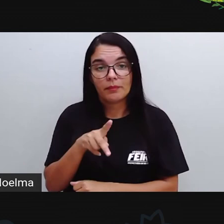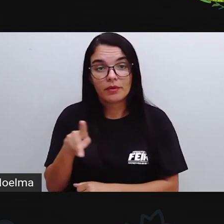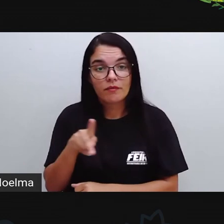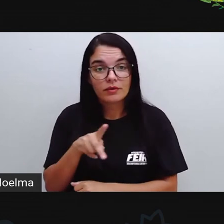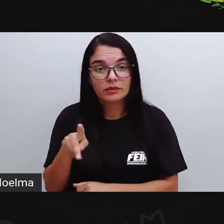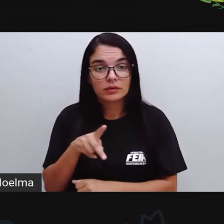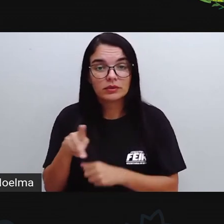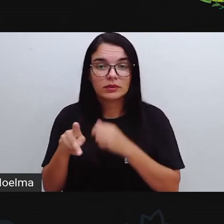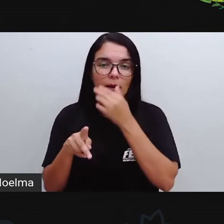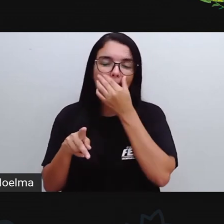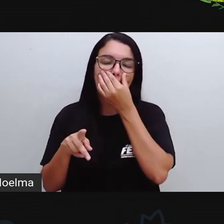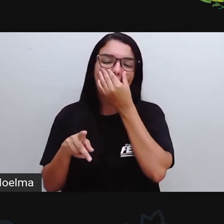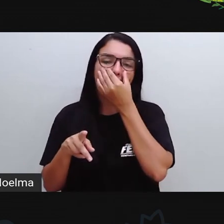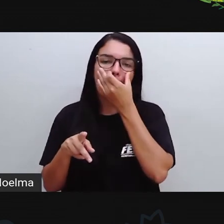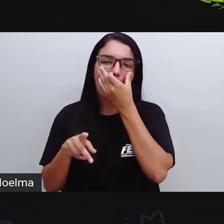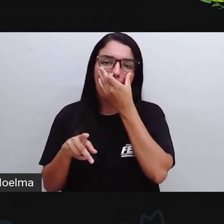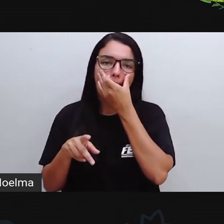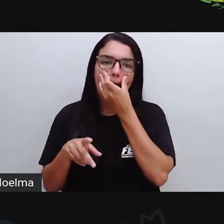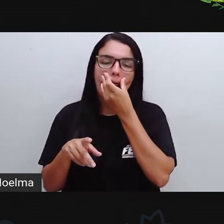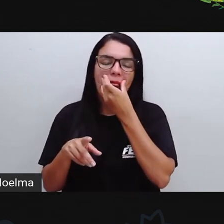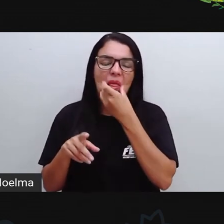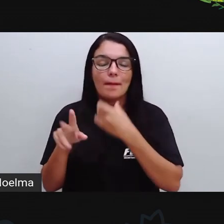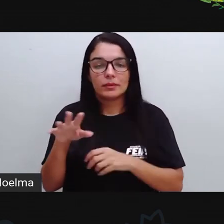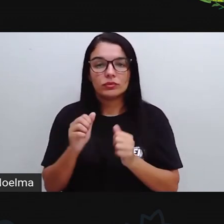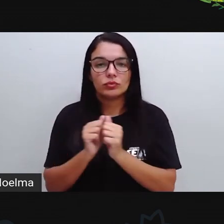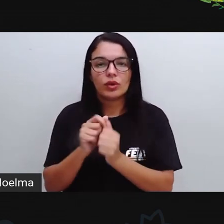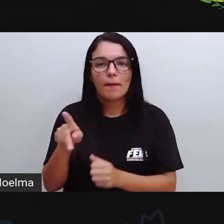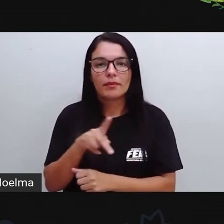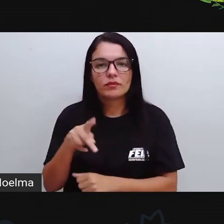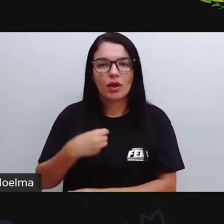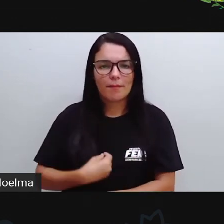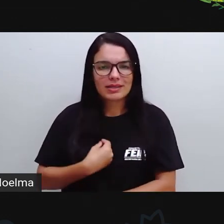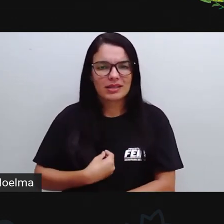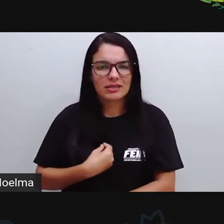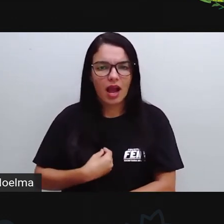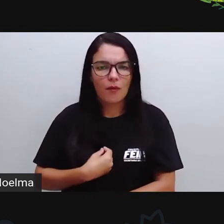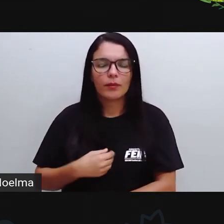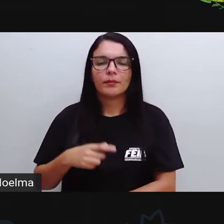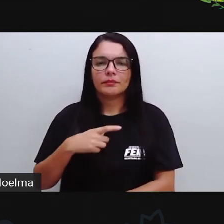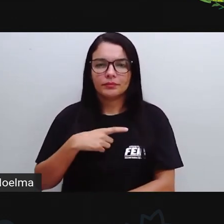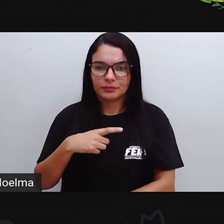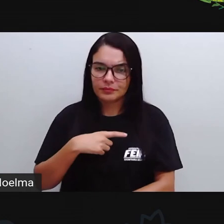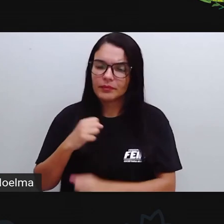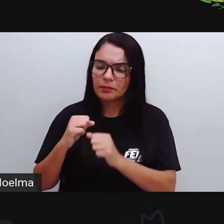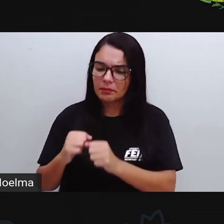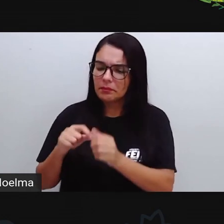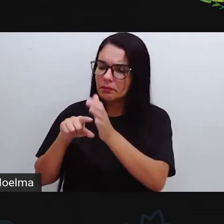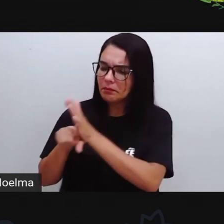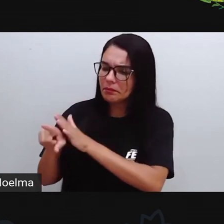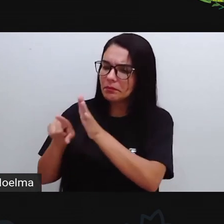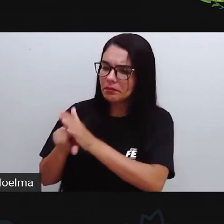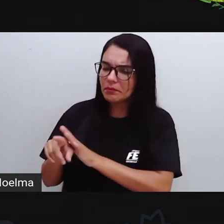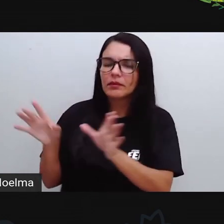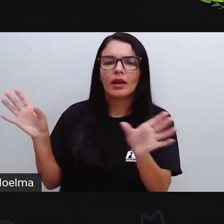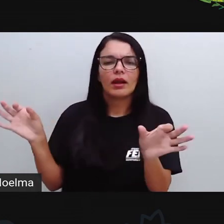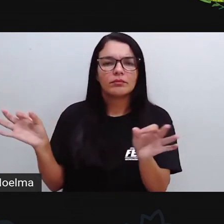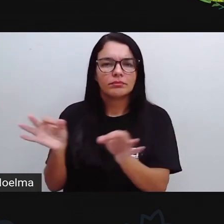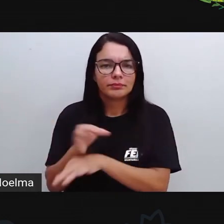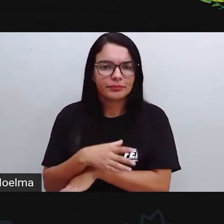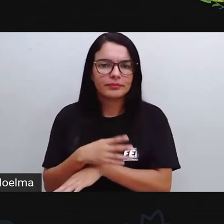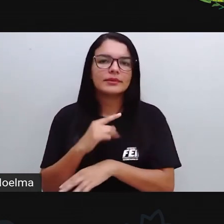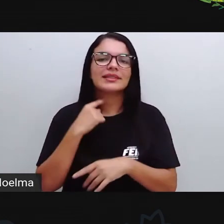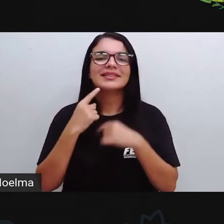caderno de vocês Ou na própria atividade E quando vocês Estiverem no momento presencial Com o seu professor Com a sua professora Vocês podem estar Tirando